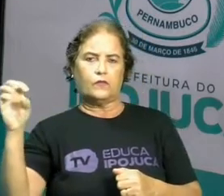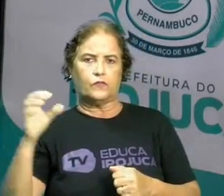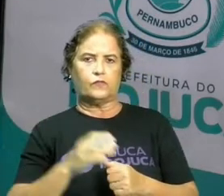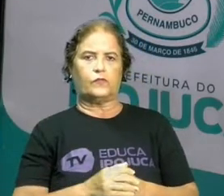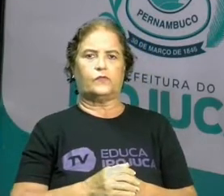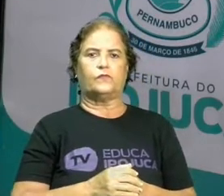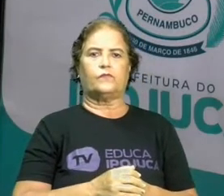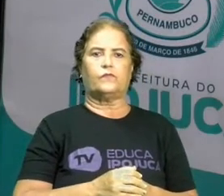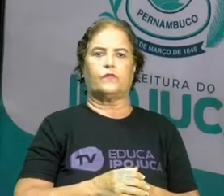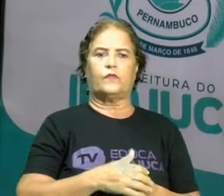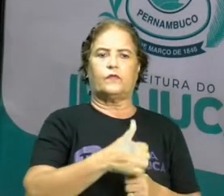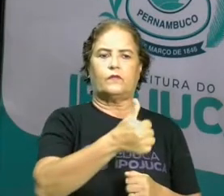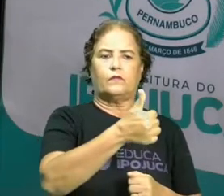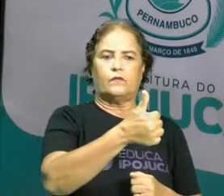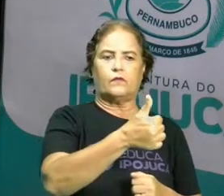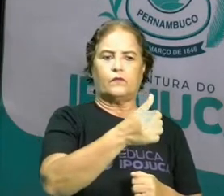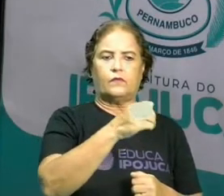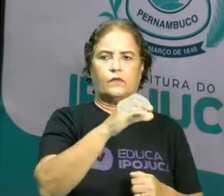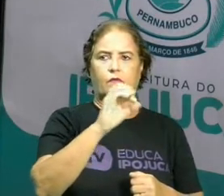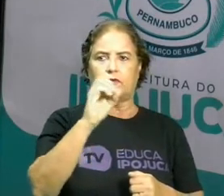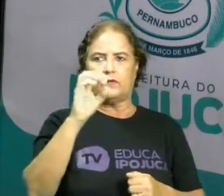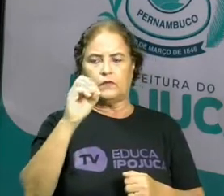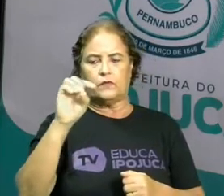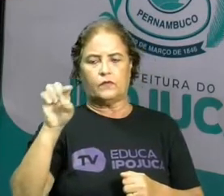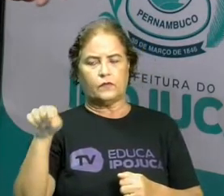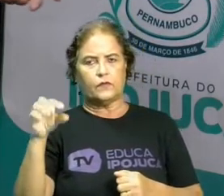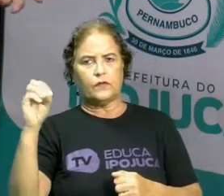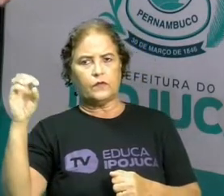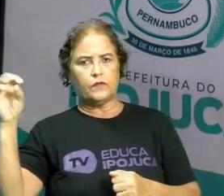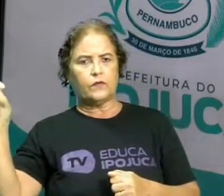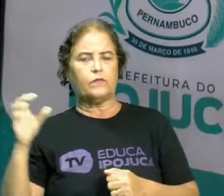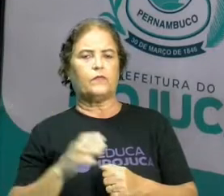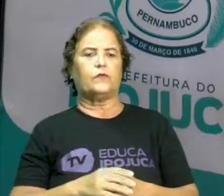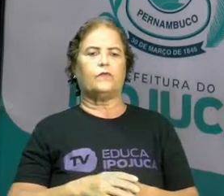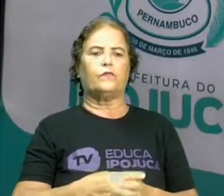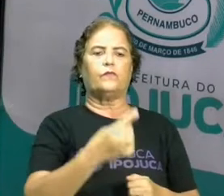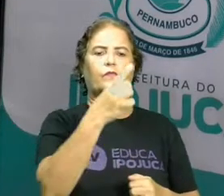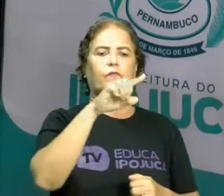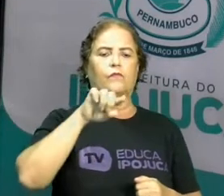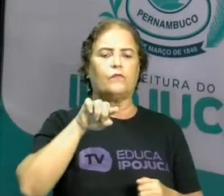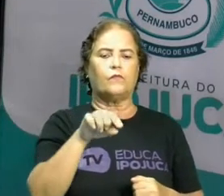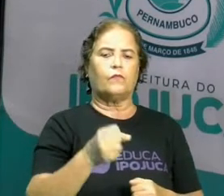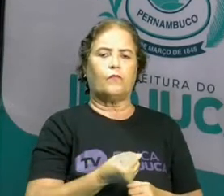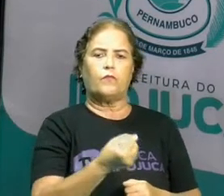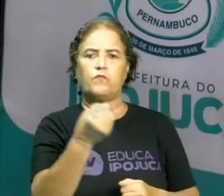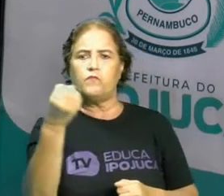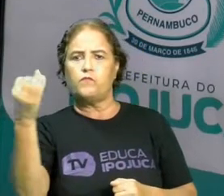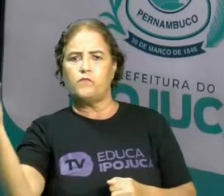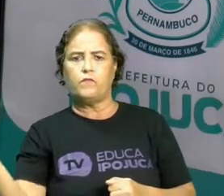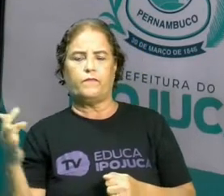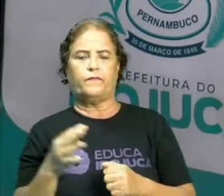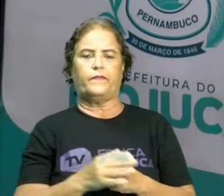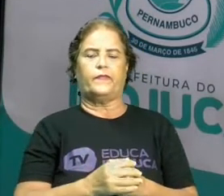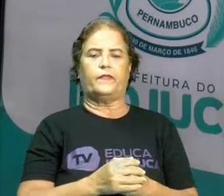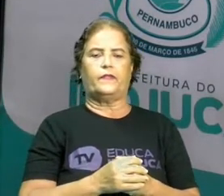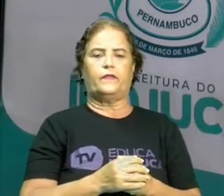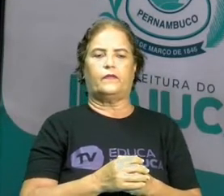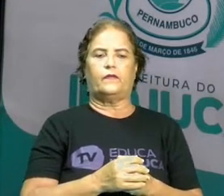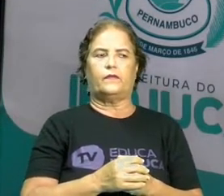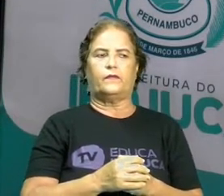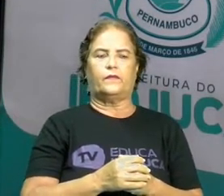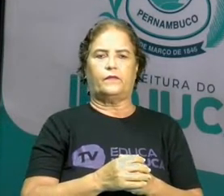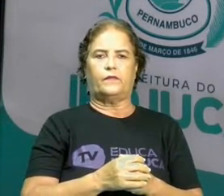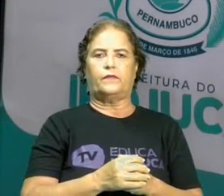por um girino. E um milhão, dez a sexta, por um, uma